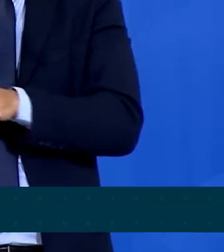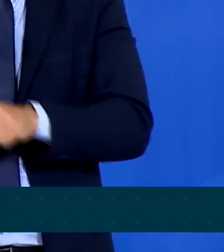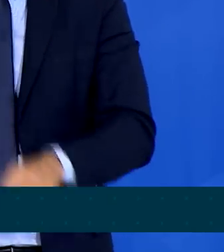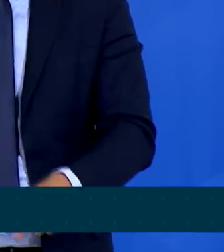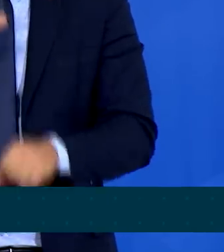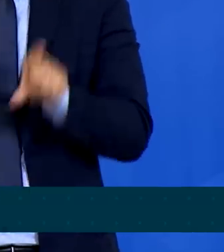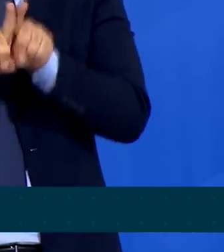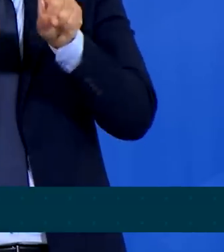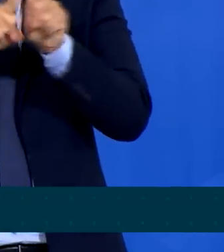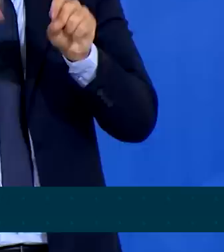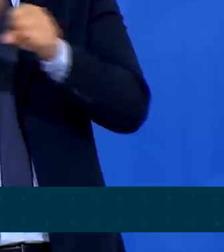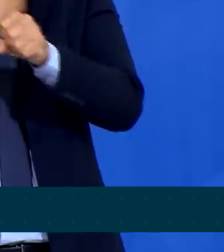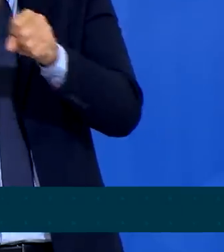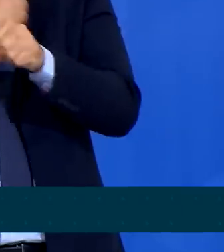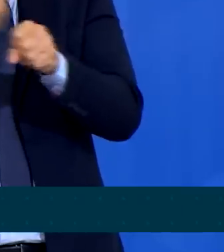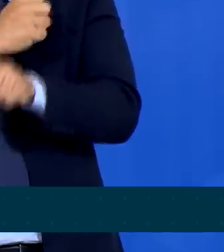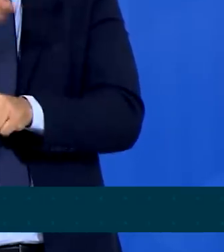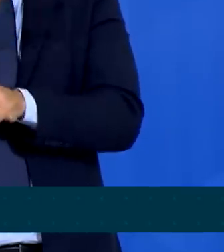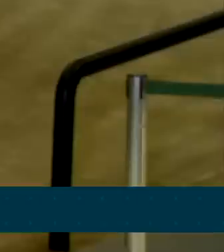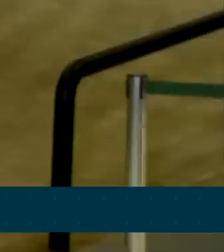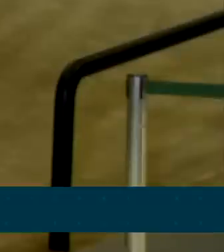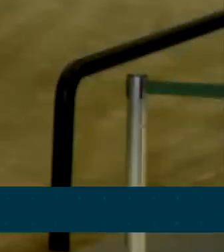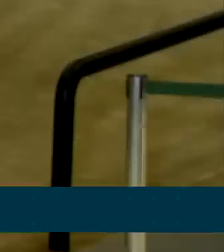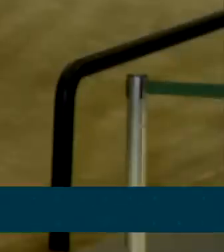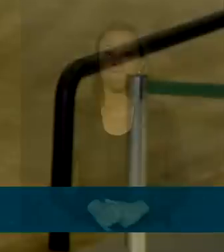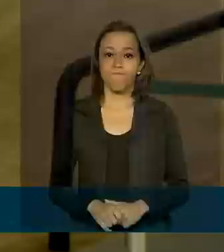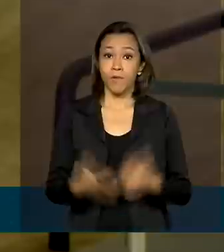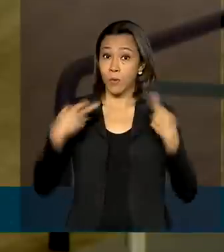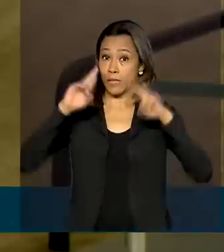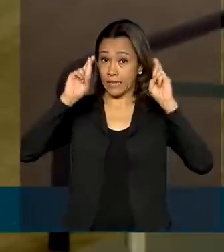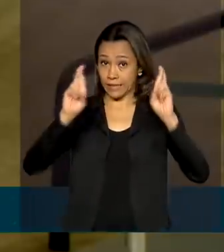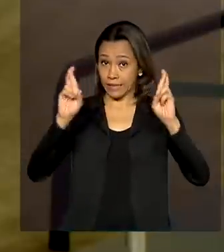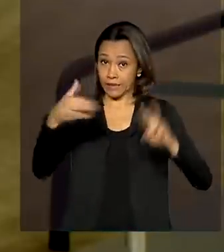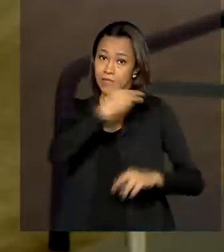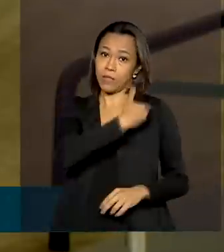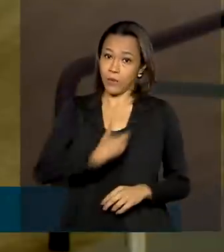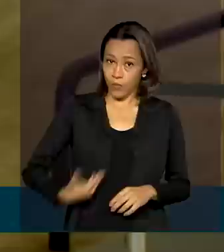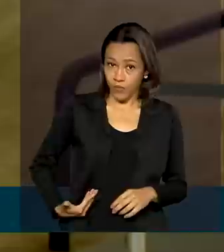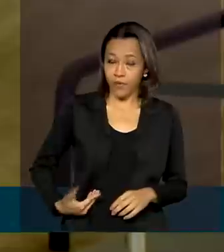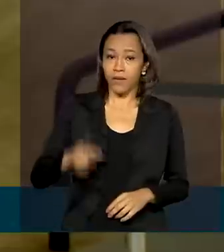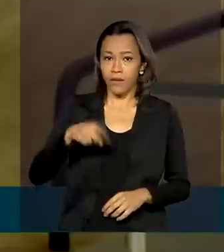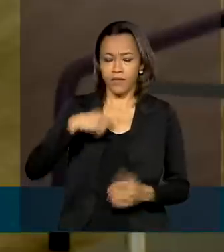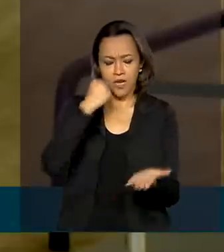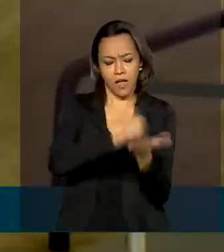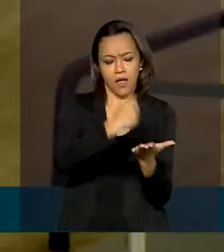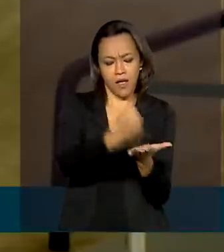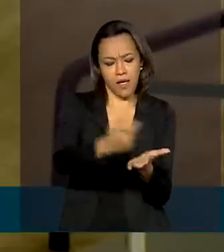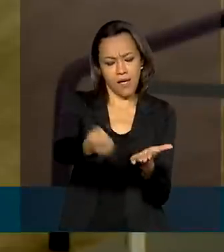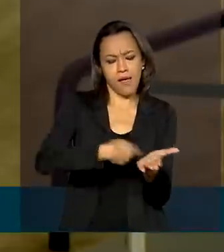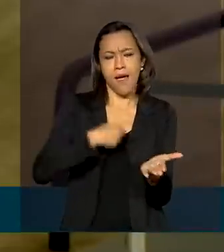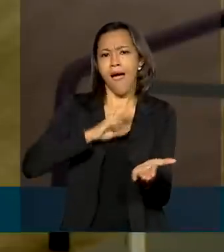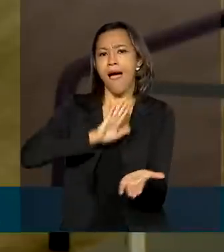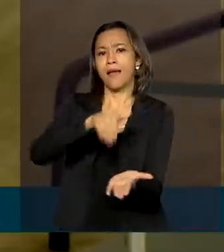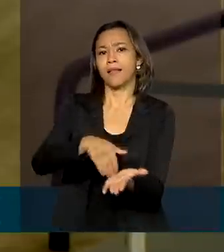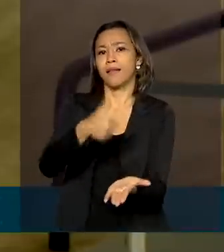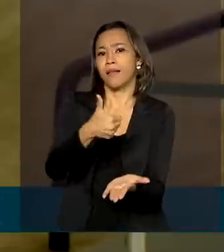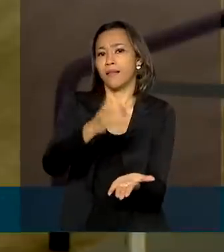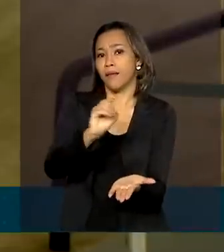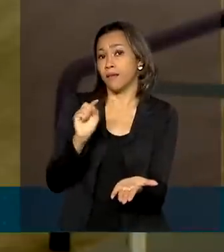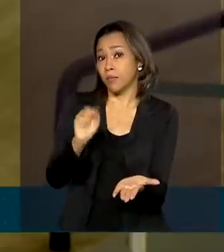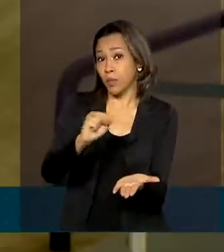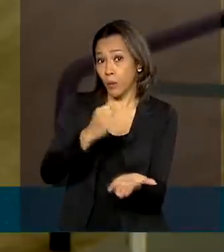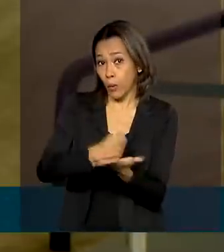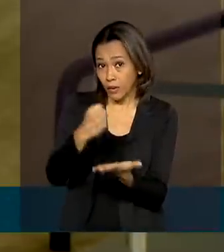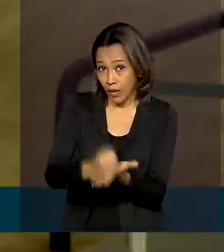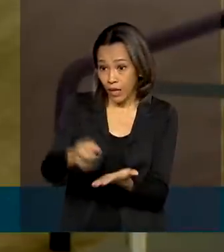reforma também farão grande diferença. A expectativa do governo é que sejam assinados até 10 mil contratos de crédito